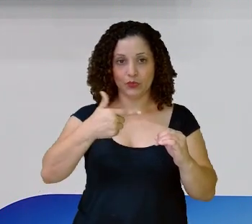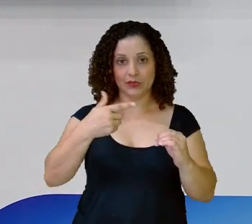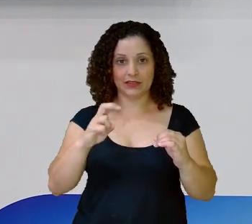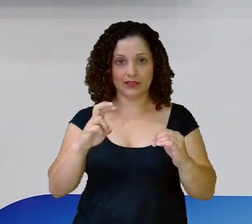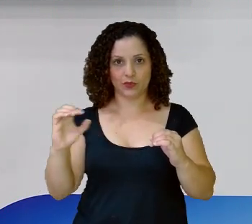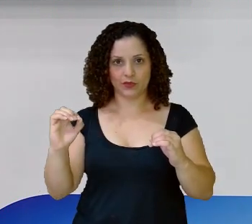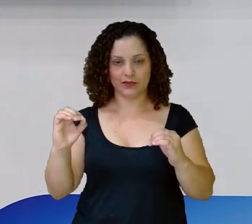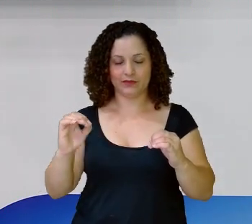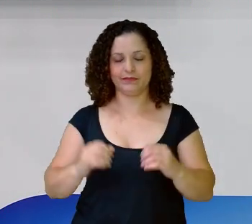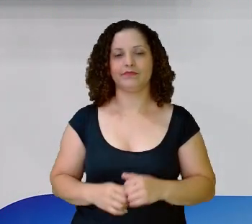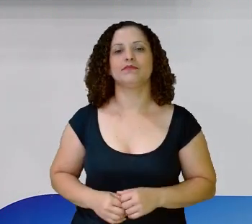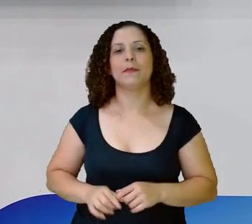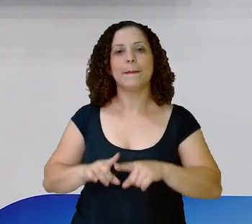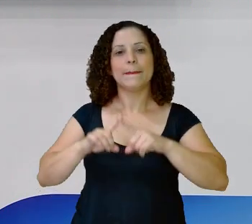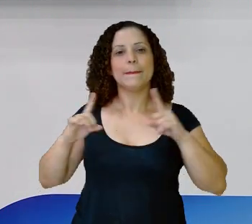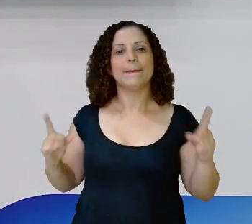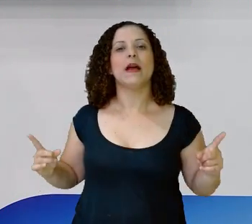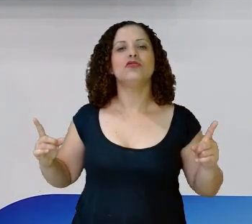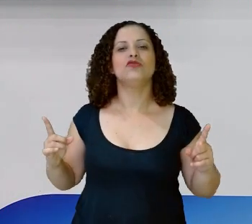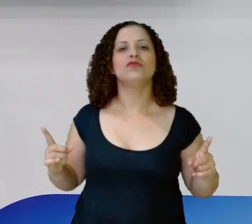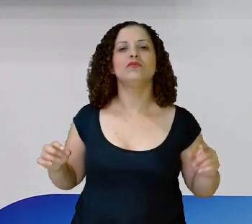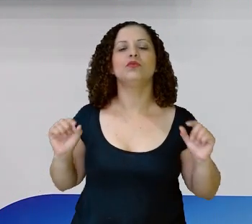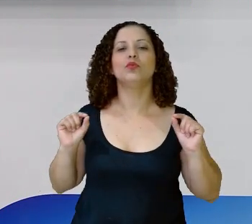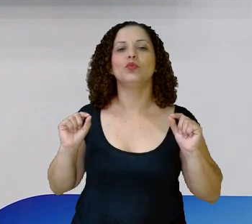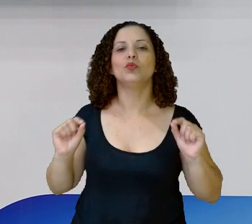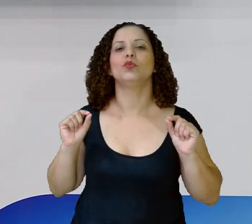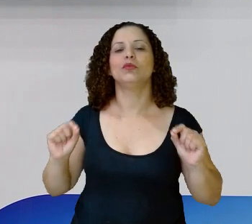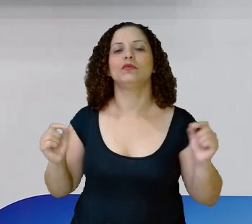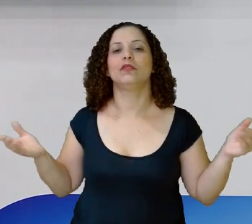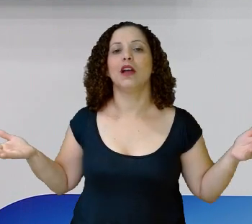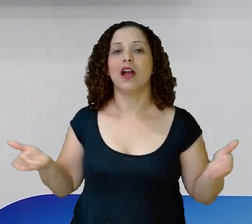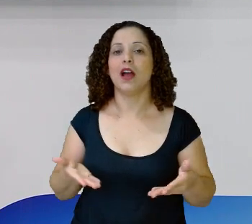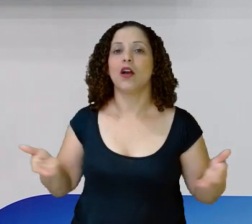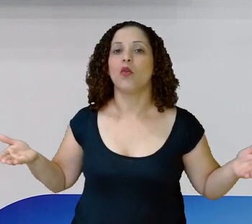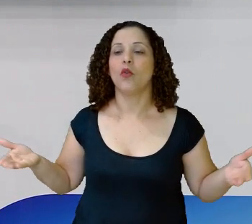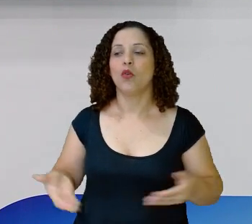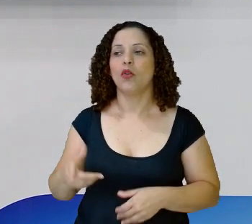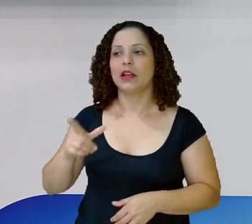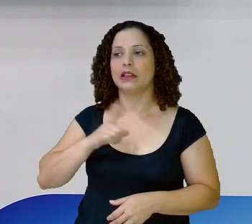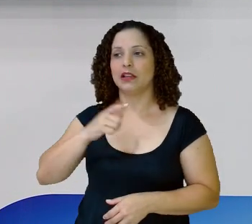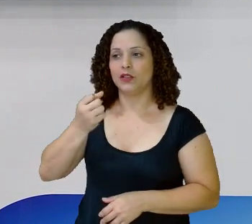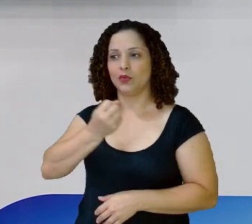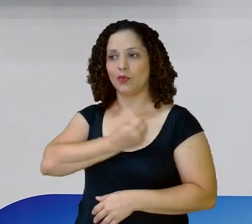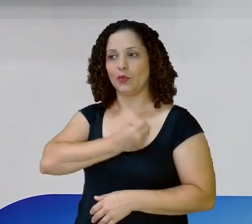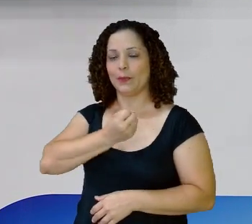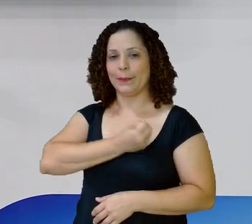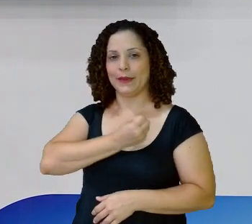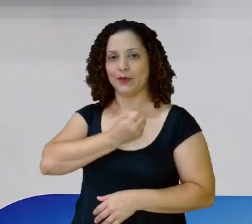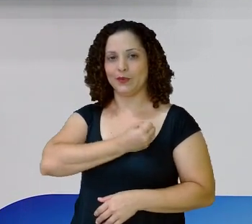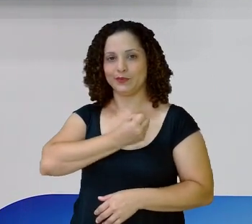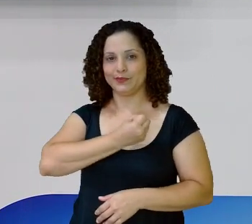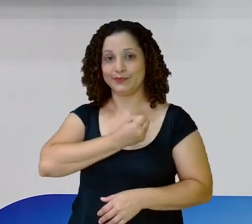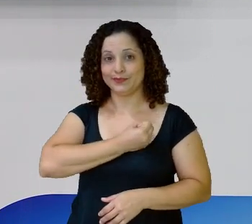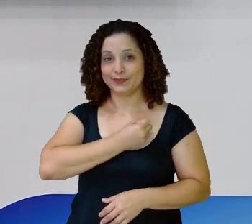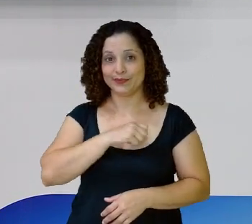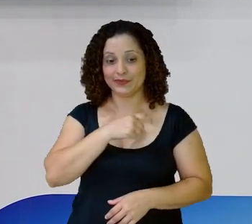lá Só que no meu problema Eu dei o número qual? Vamos relembrar Olha só Eu dei o número